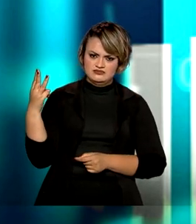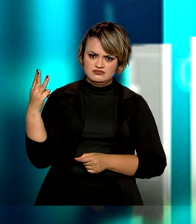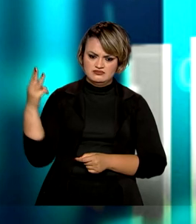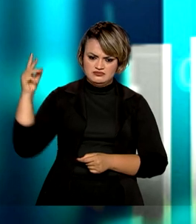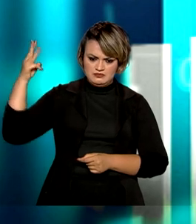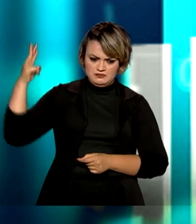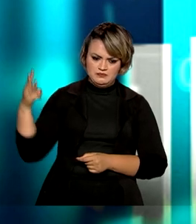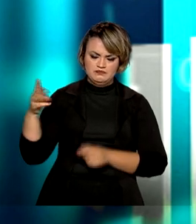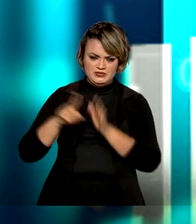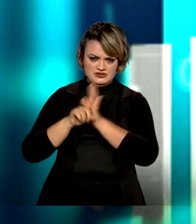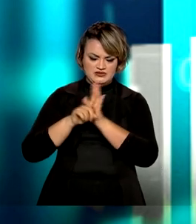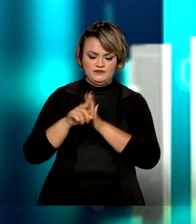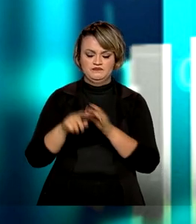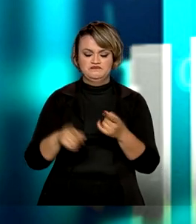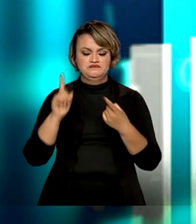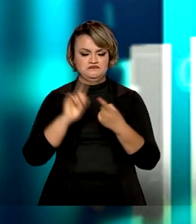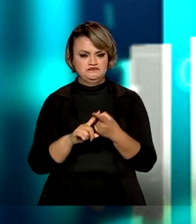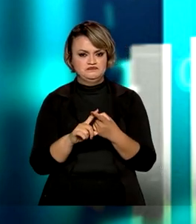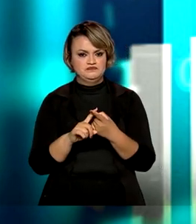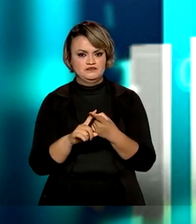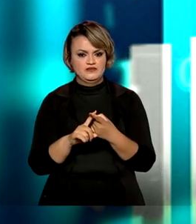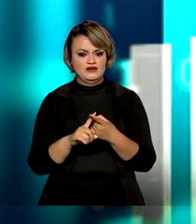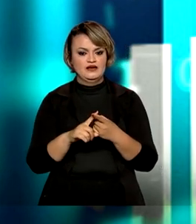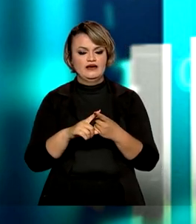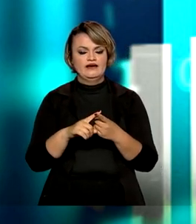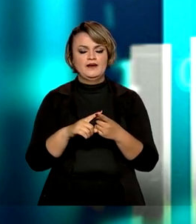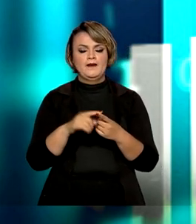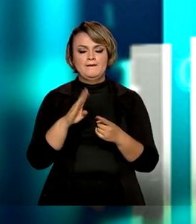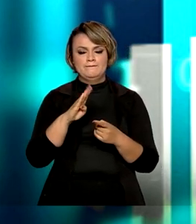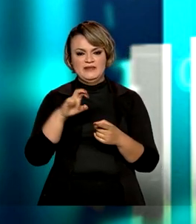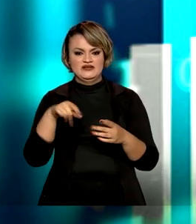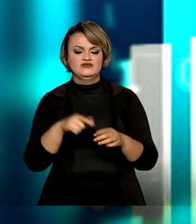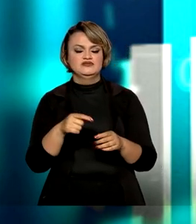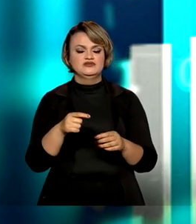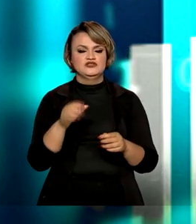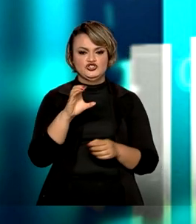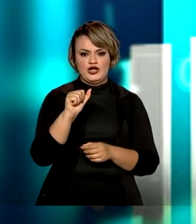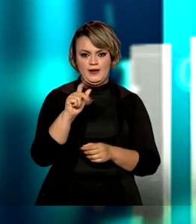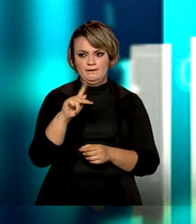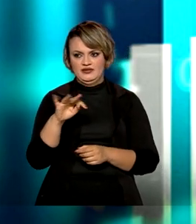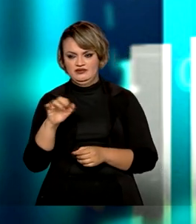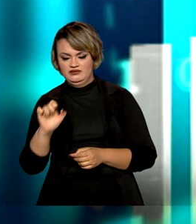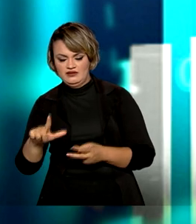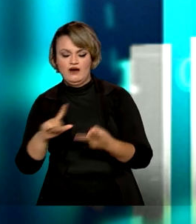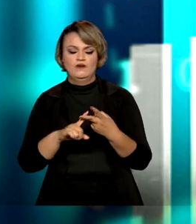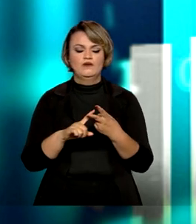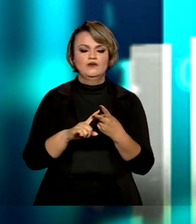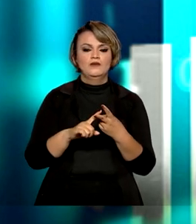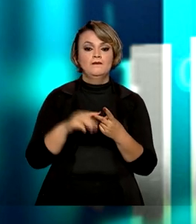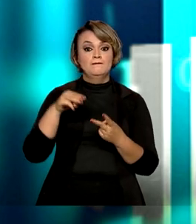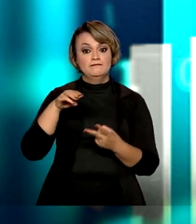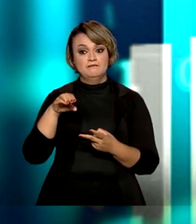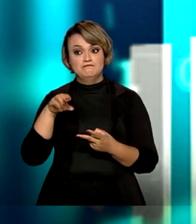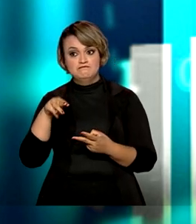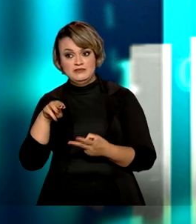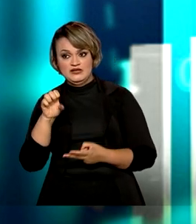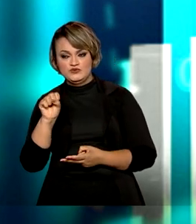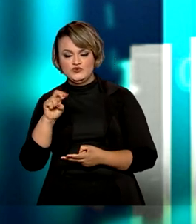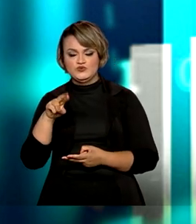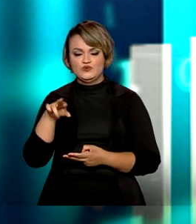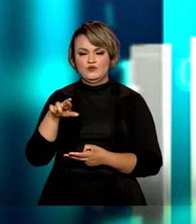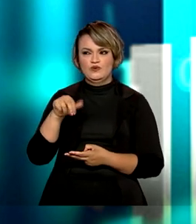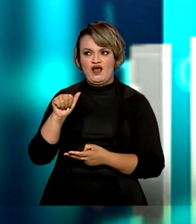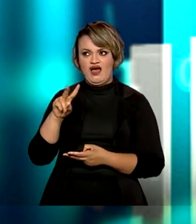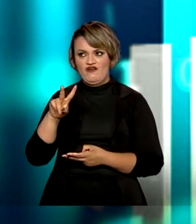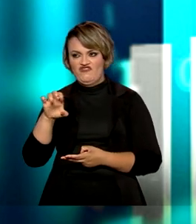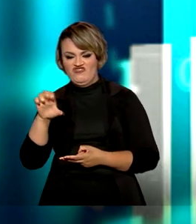categorias pesquisadas. Quais sejam bens de capital, bens de consumos duráveis e bens intermediários. Dentro desses, vamos